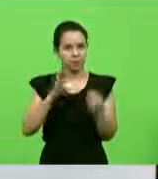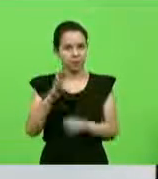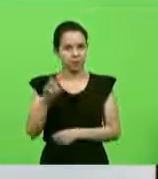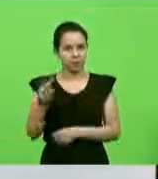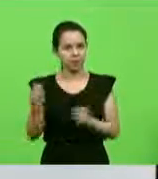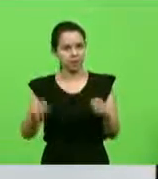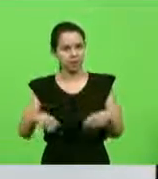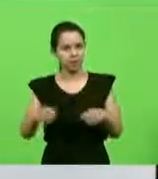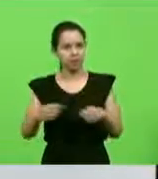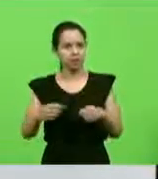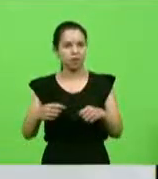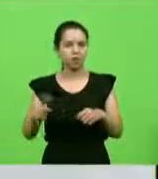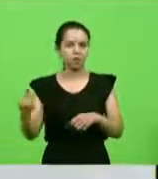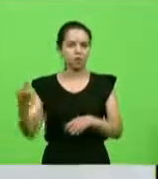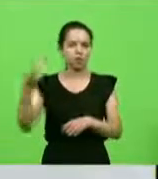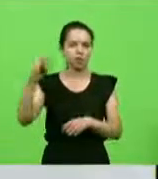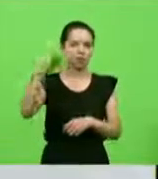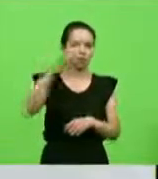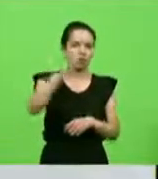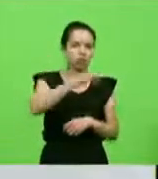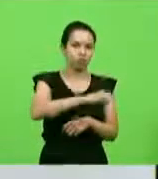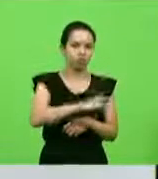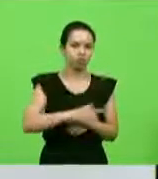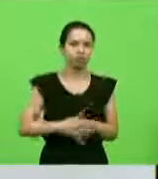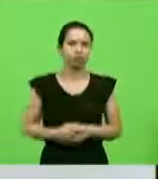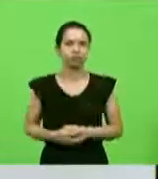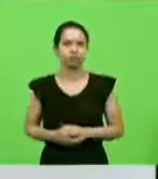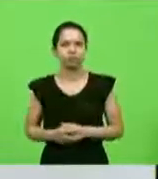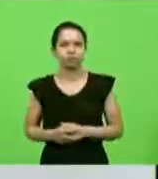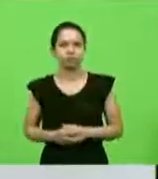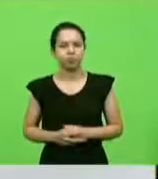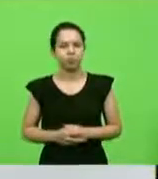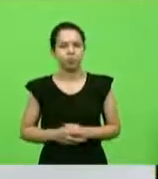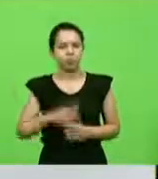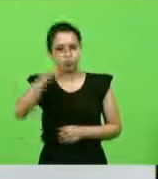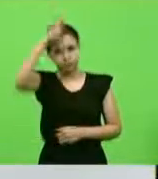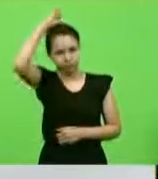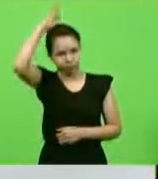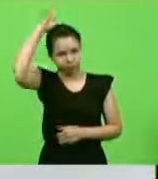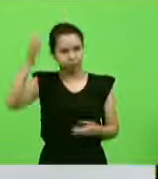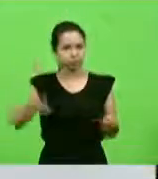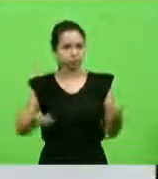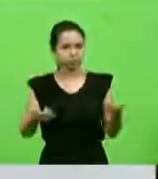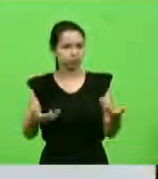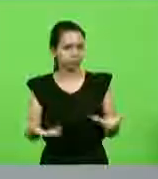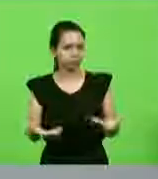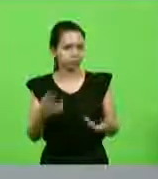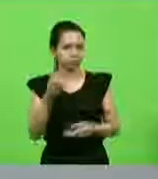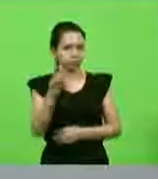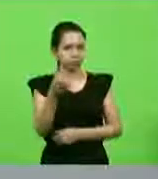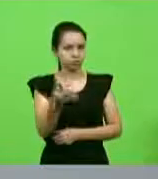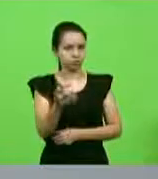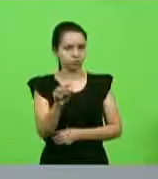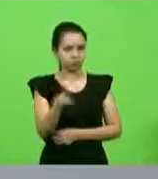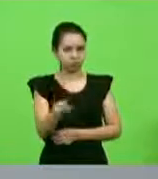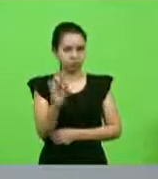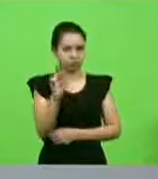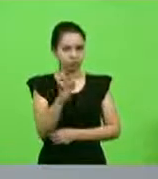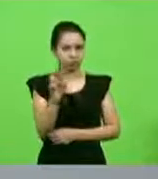Olha aqui, o bombeiro vai gastar 56 mil reais para